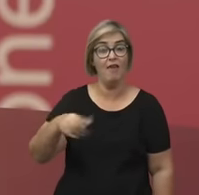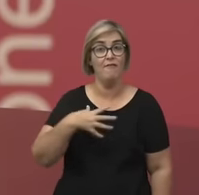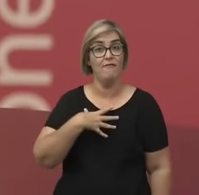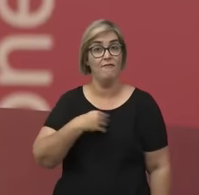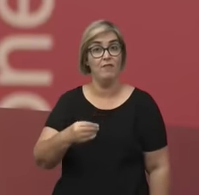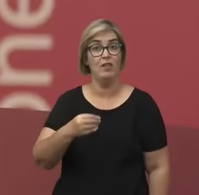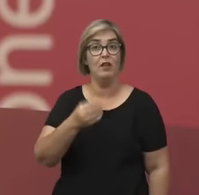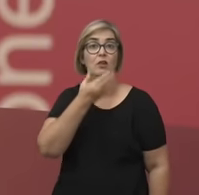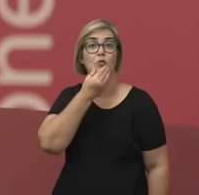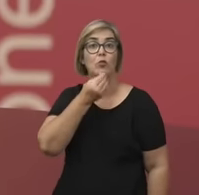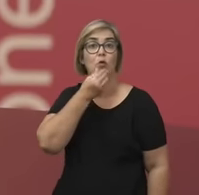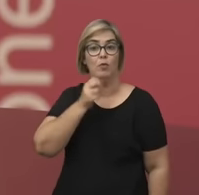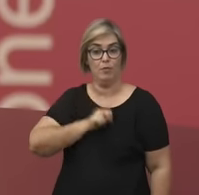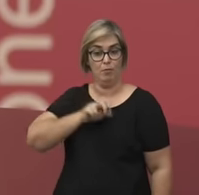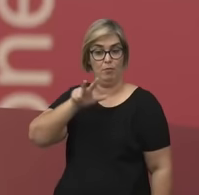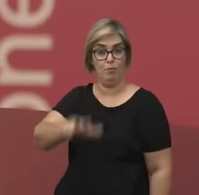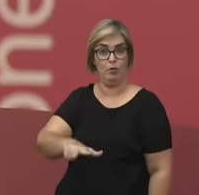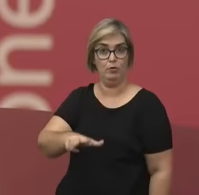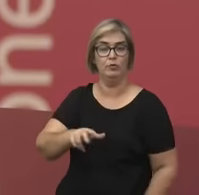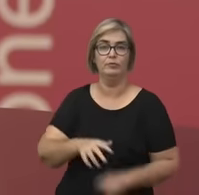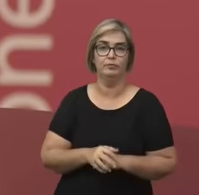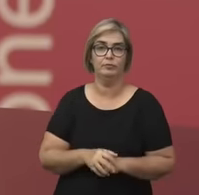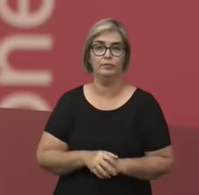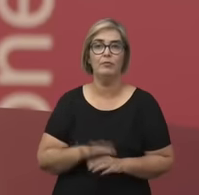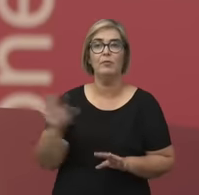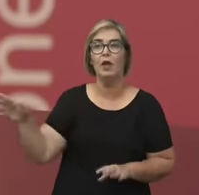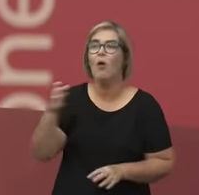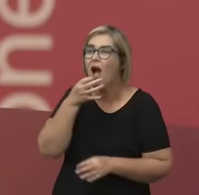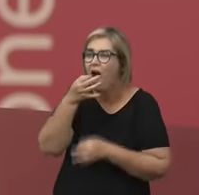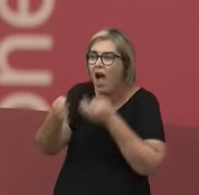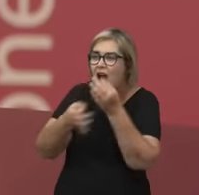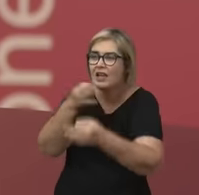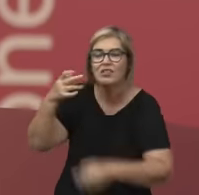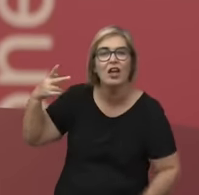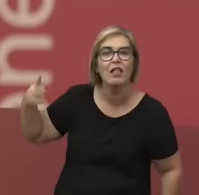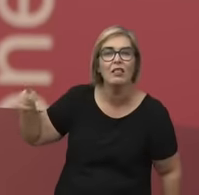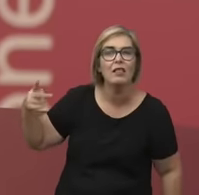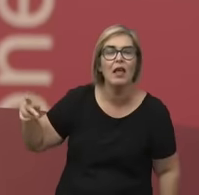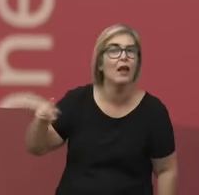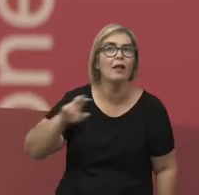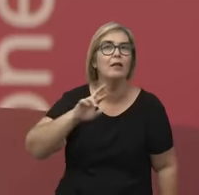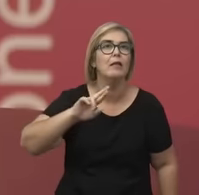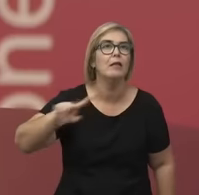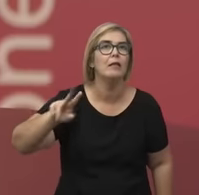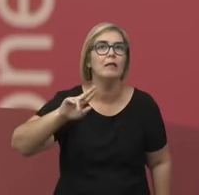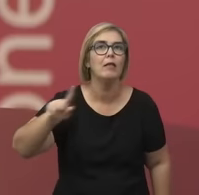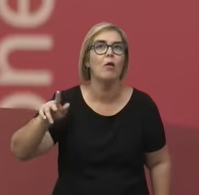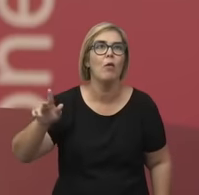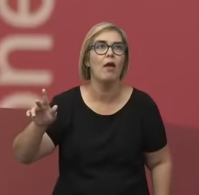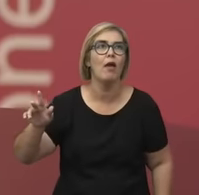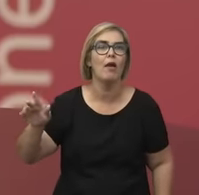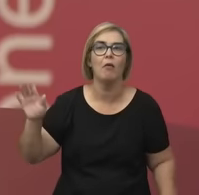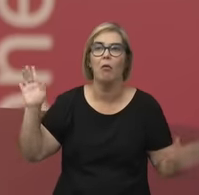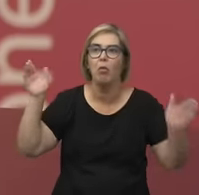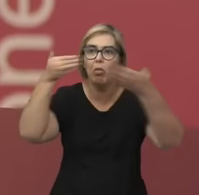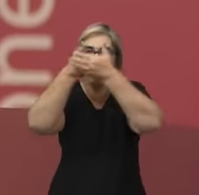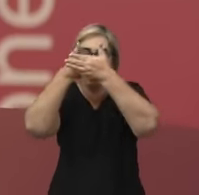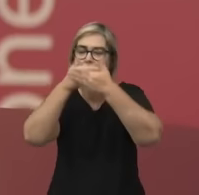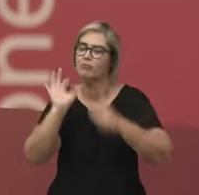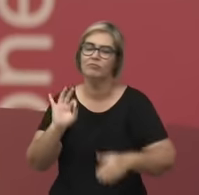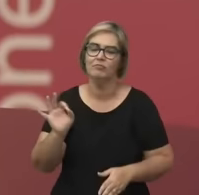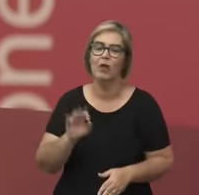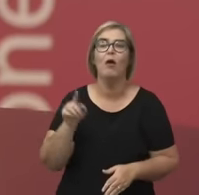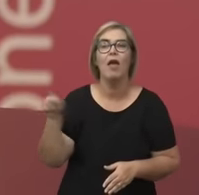crítica à colonização que ela faz não é uma crítica cega ou absoluta, é uma crítica